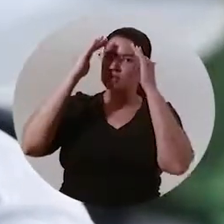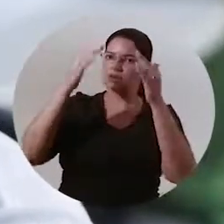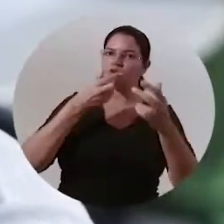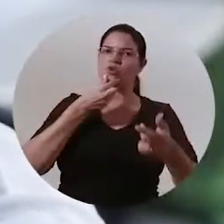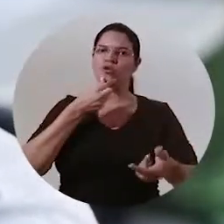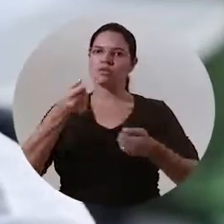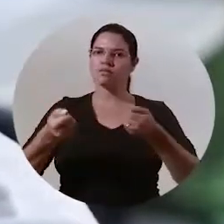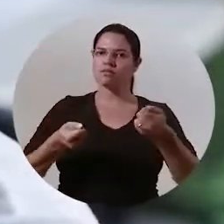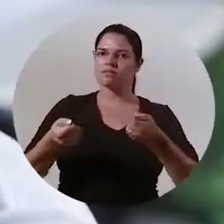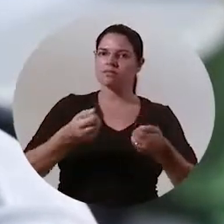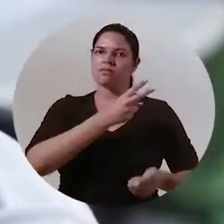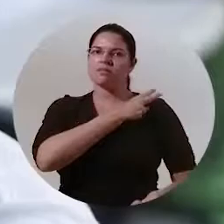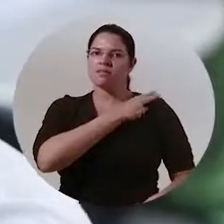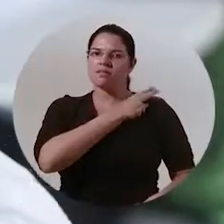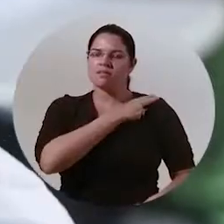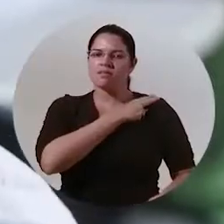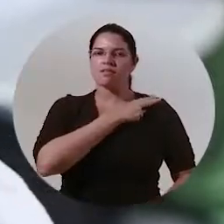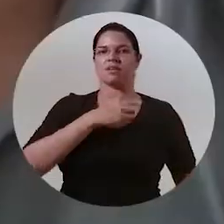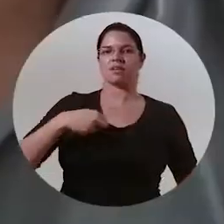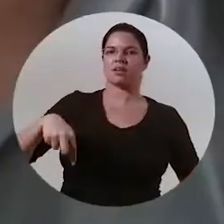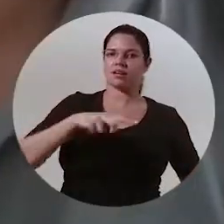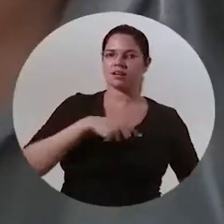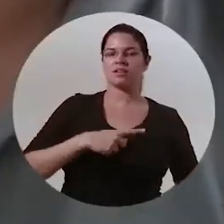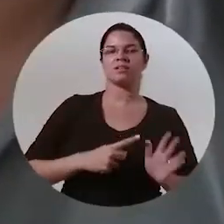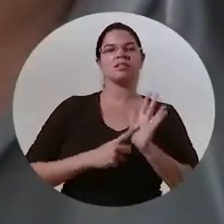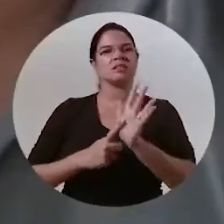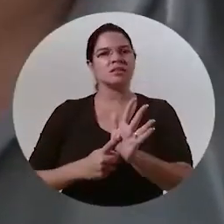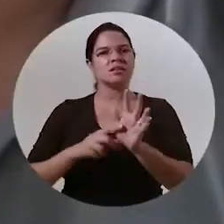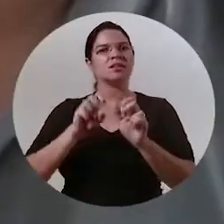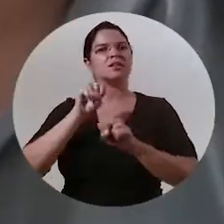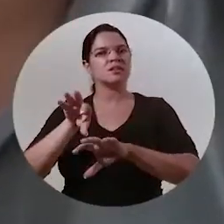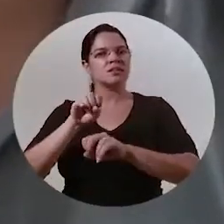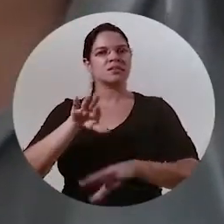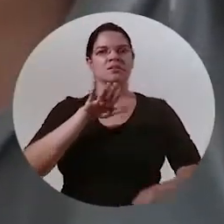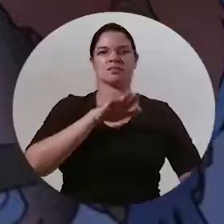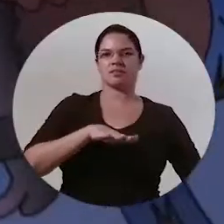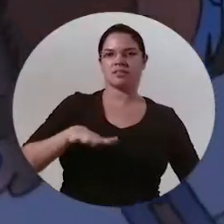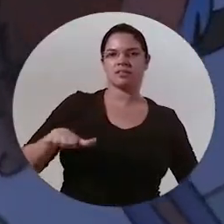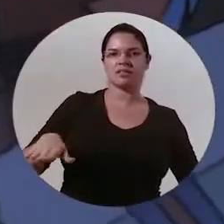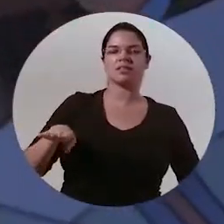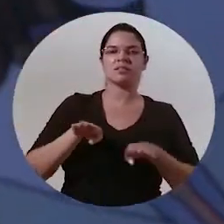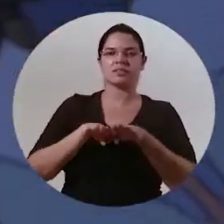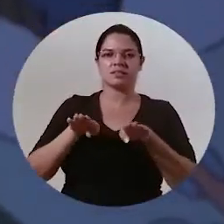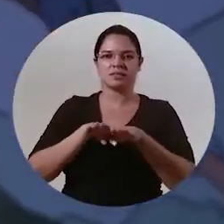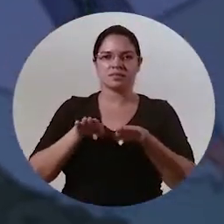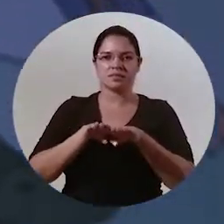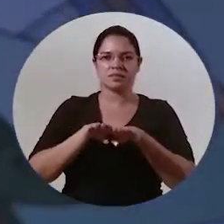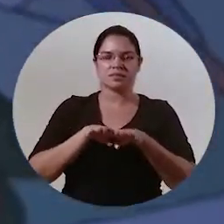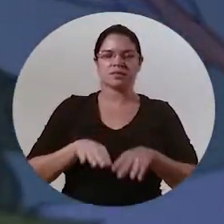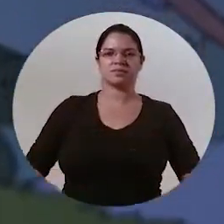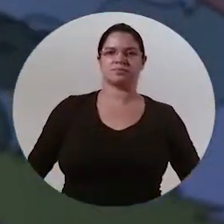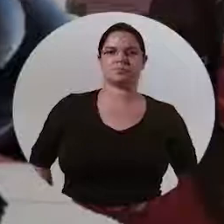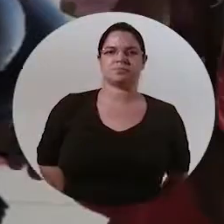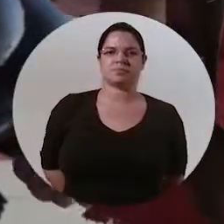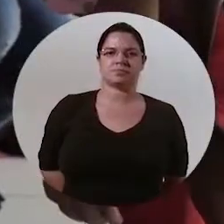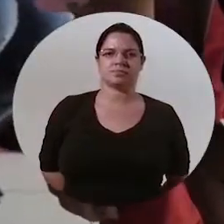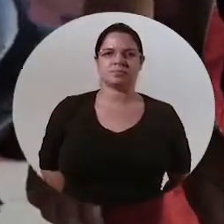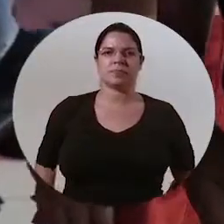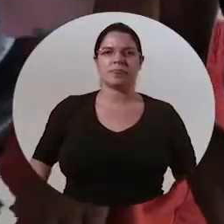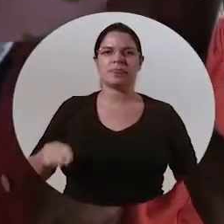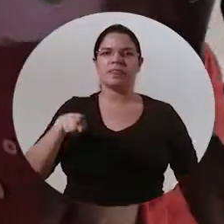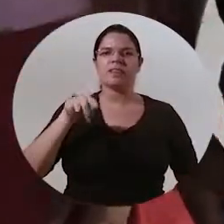a gente respeitar o motorista é o projeto passa e deixa uma semente né como que é seu nome?